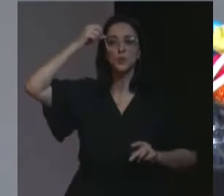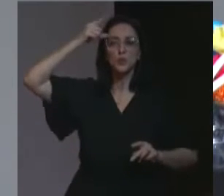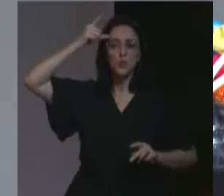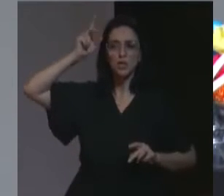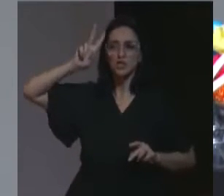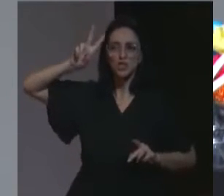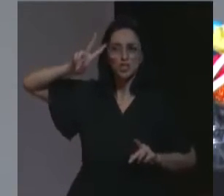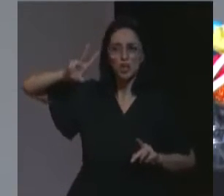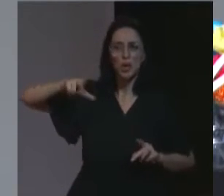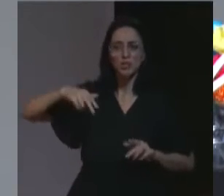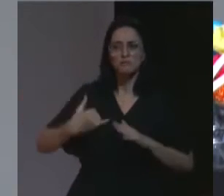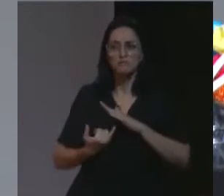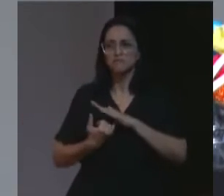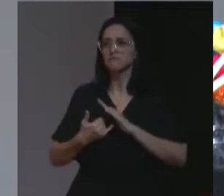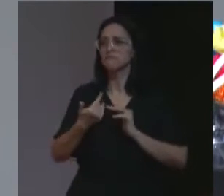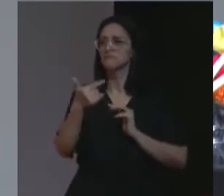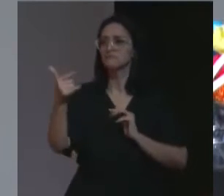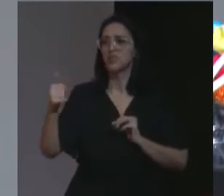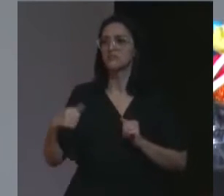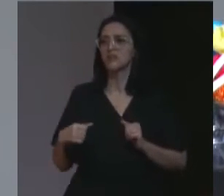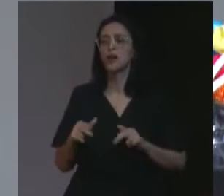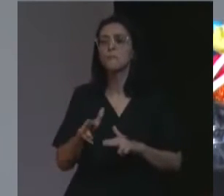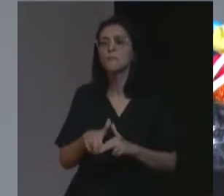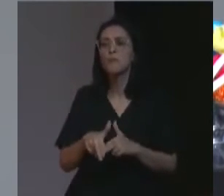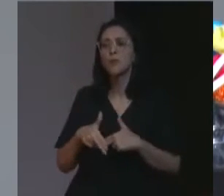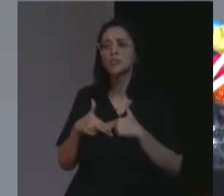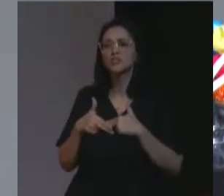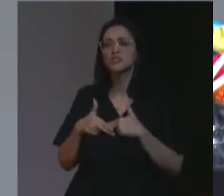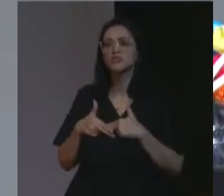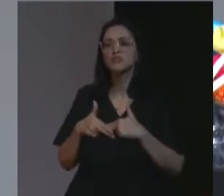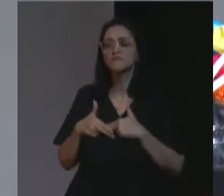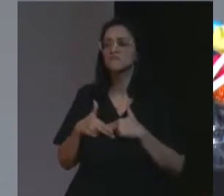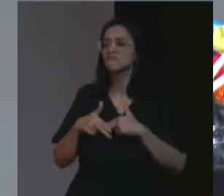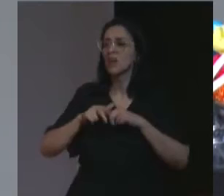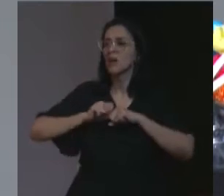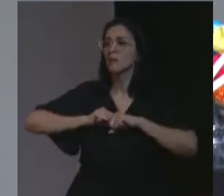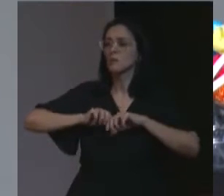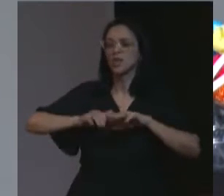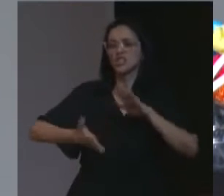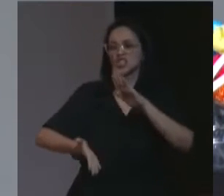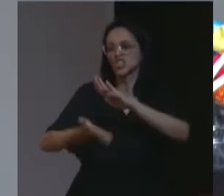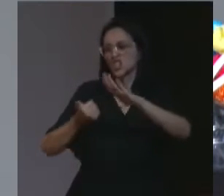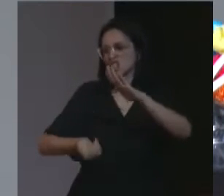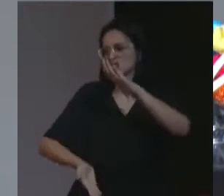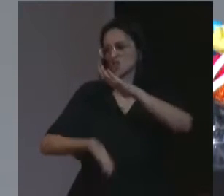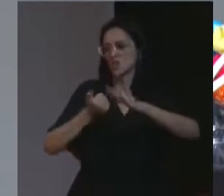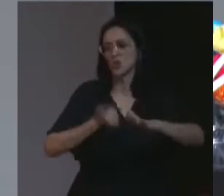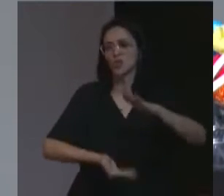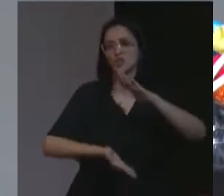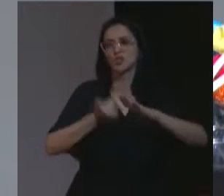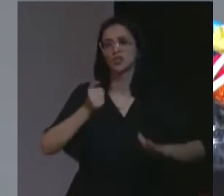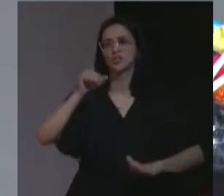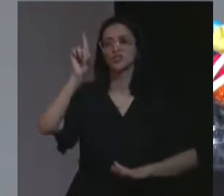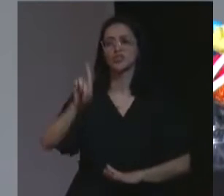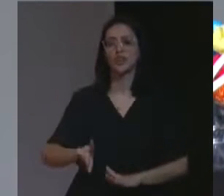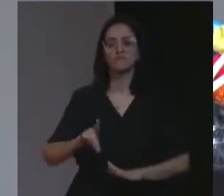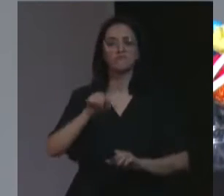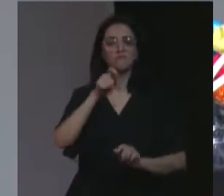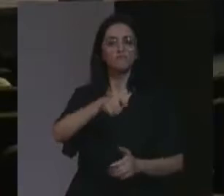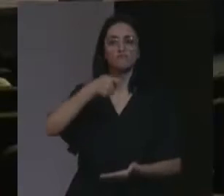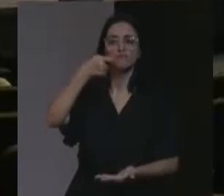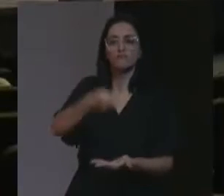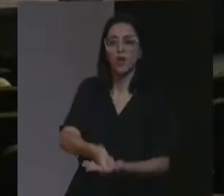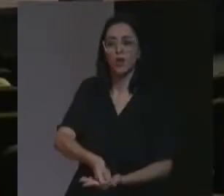instituições, e por isso, o expropriou, de todo e qualquer direito, foi confinado, foi